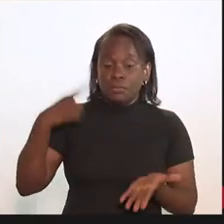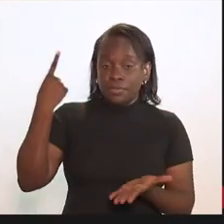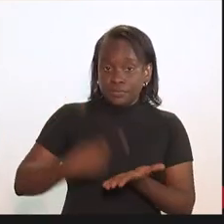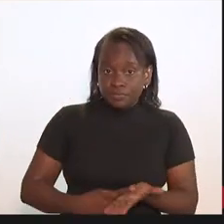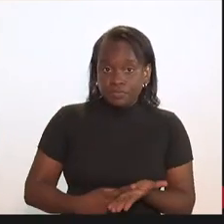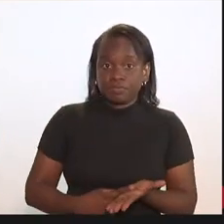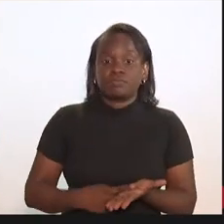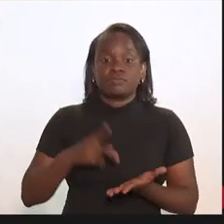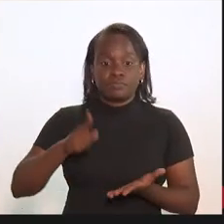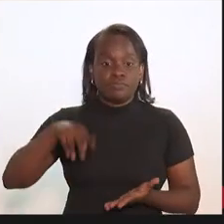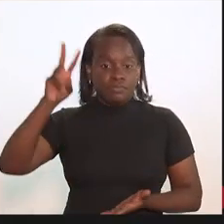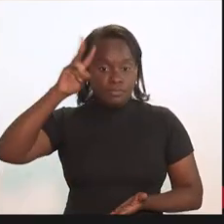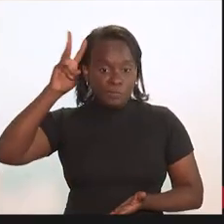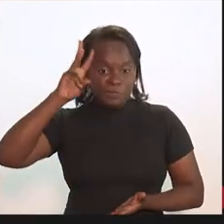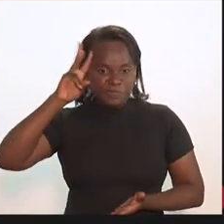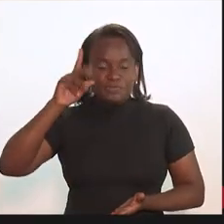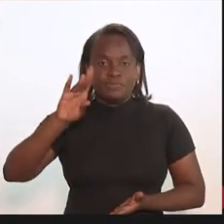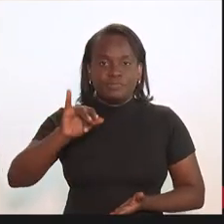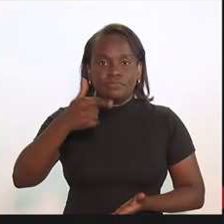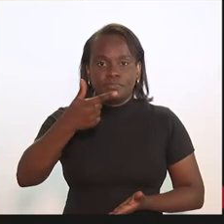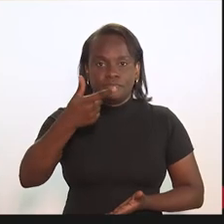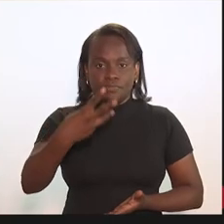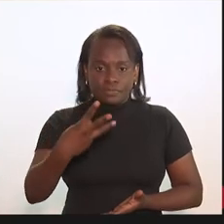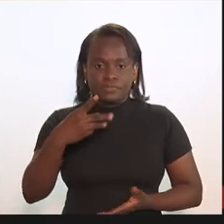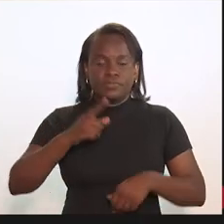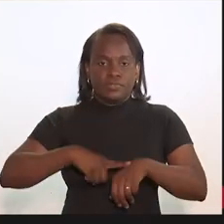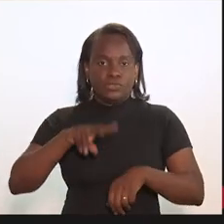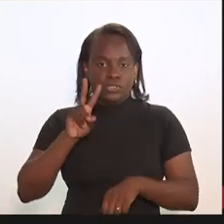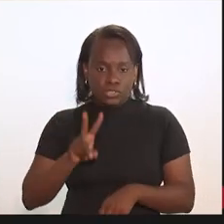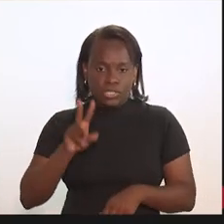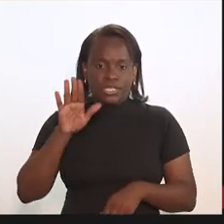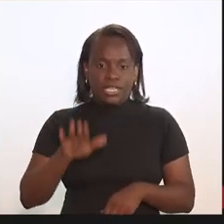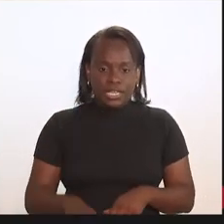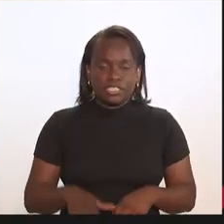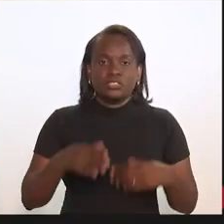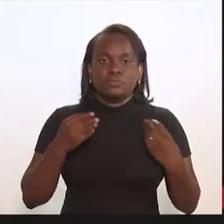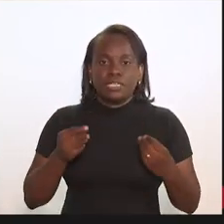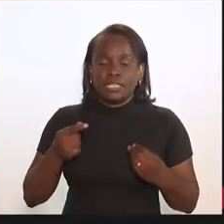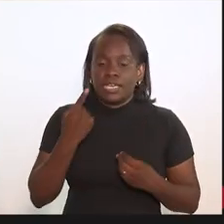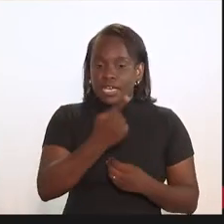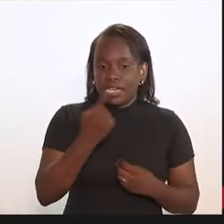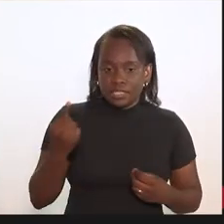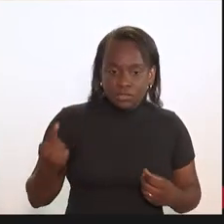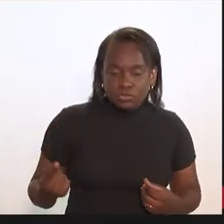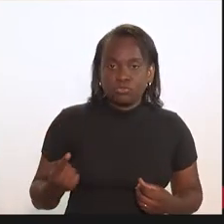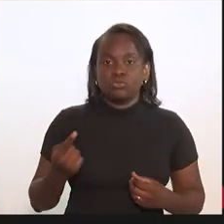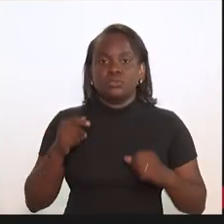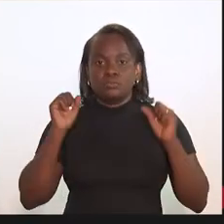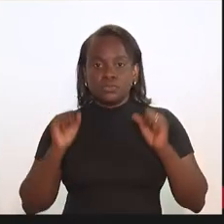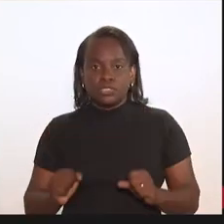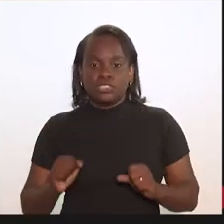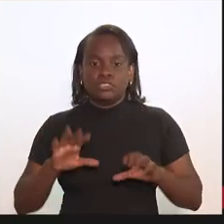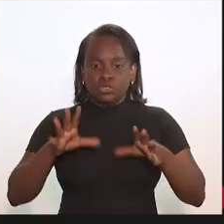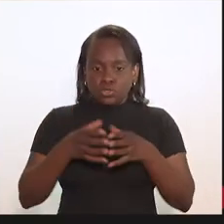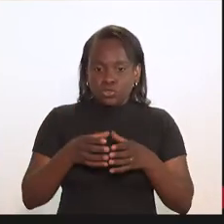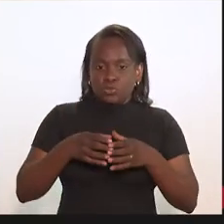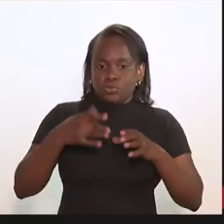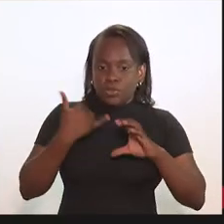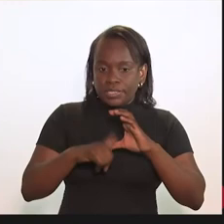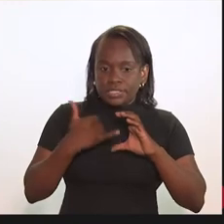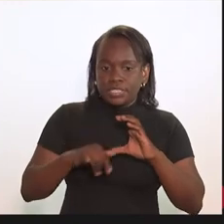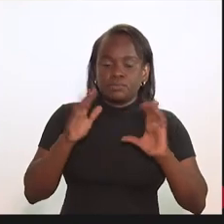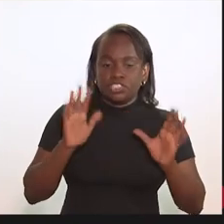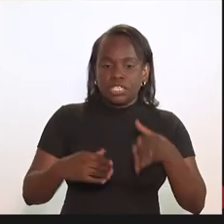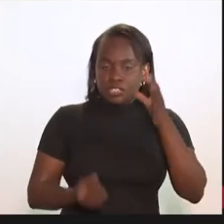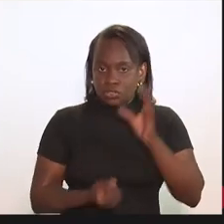nós já agendamos é na terça-feira, dia 23, às 14 horas, para que cada um de nós possamos, dentro do